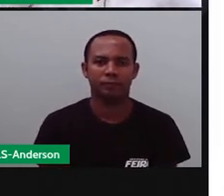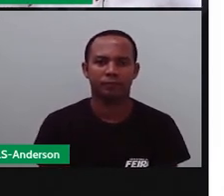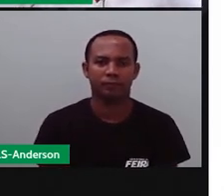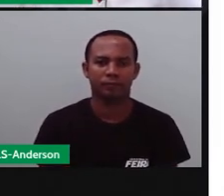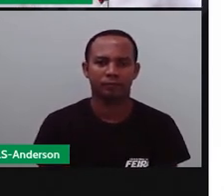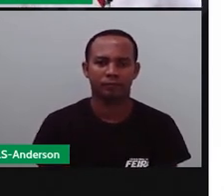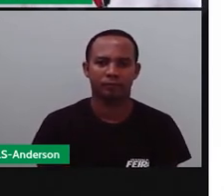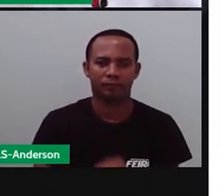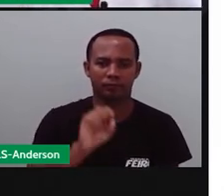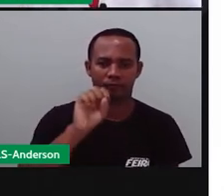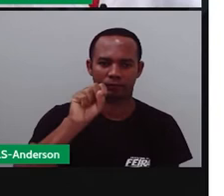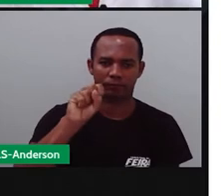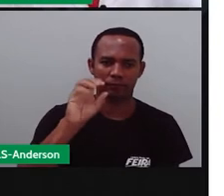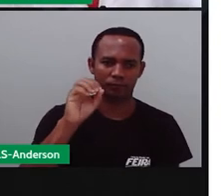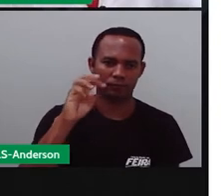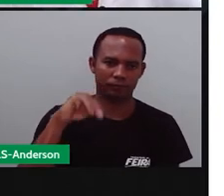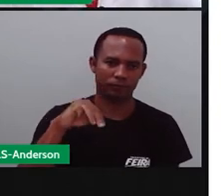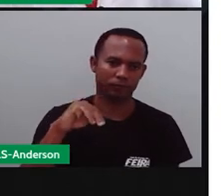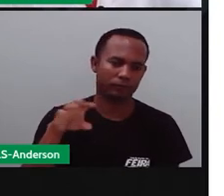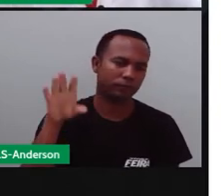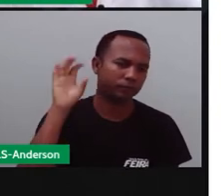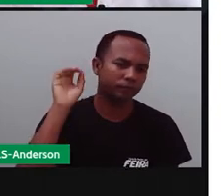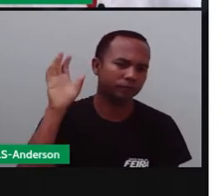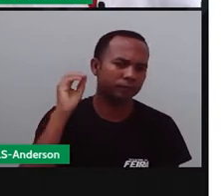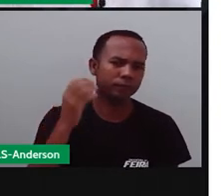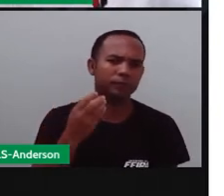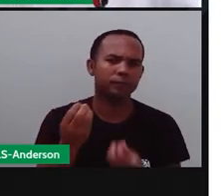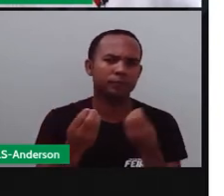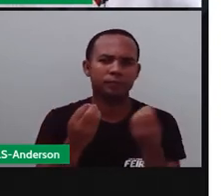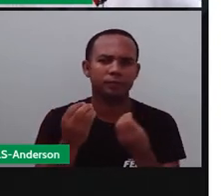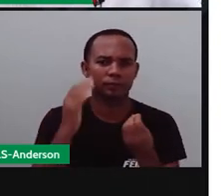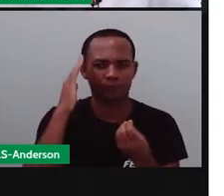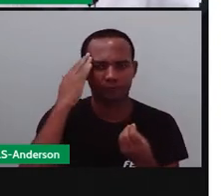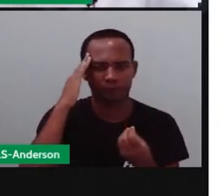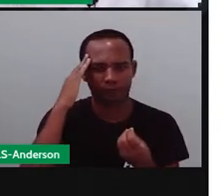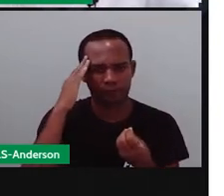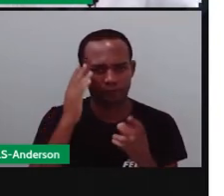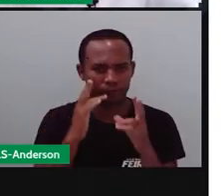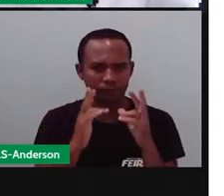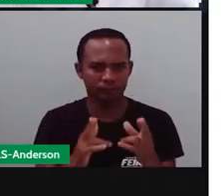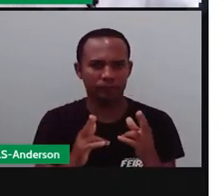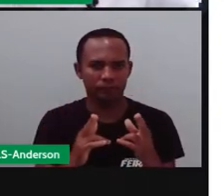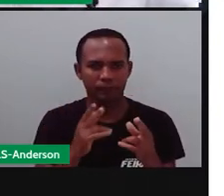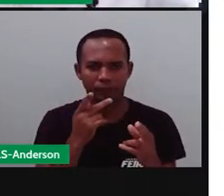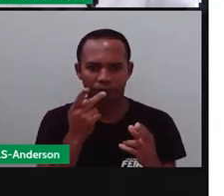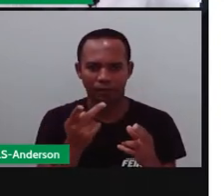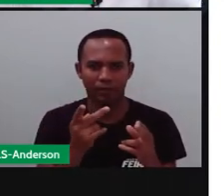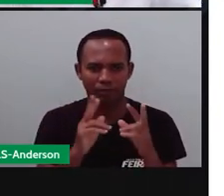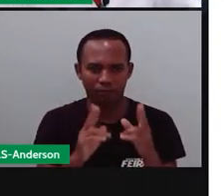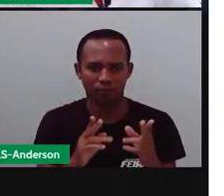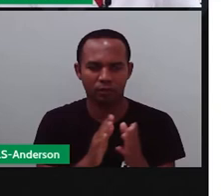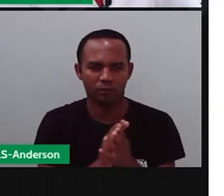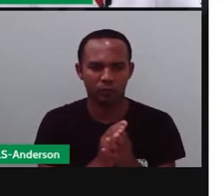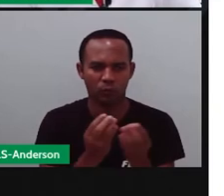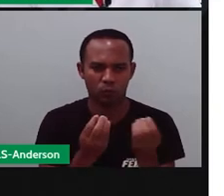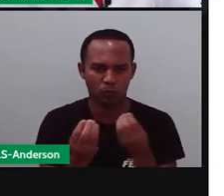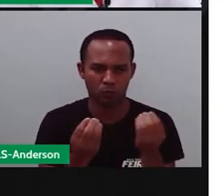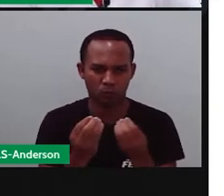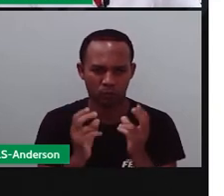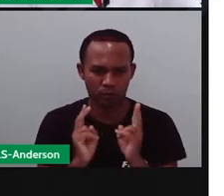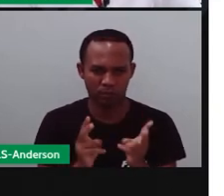né? Vocês acham que a gente sempre fala do modo como escreve? E sempre